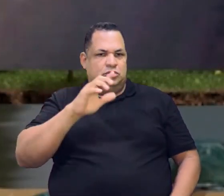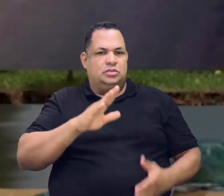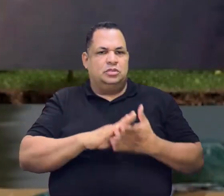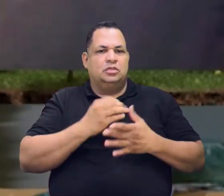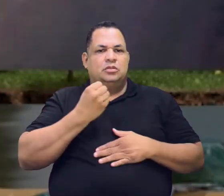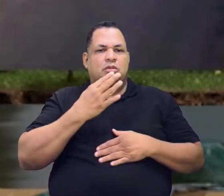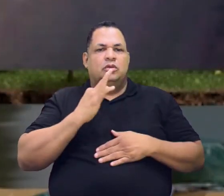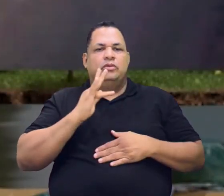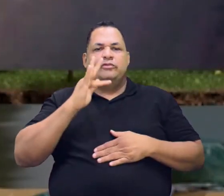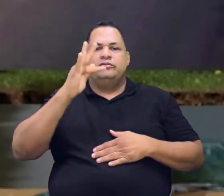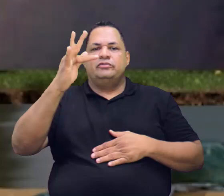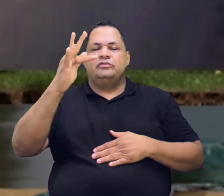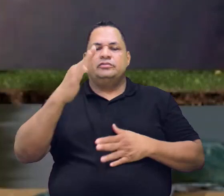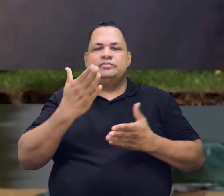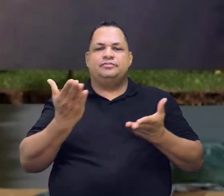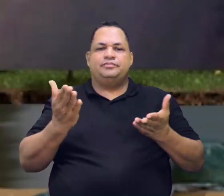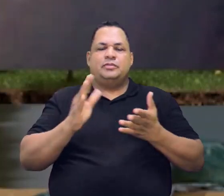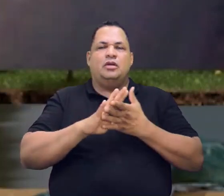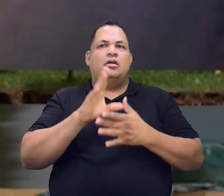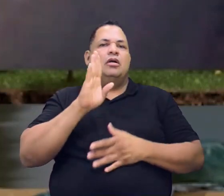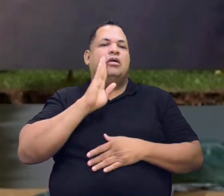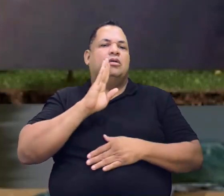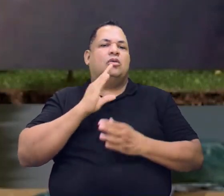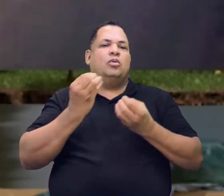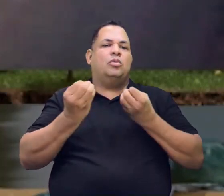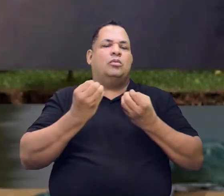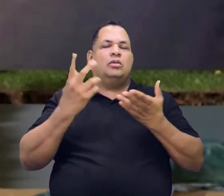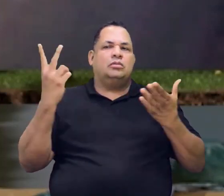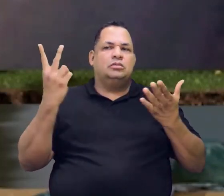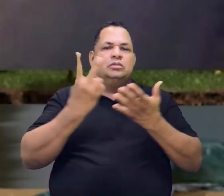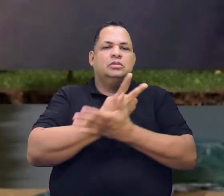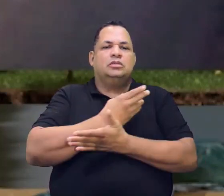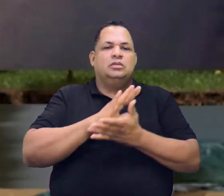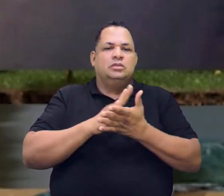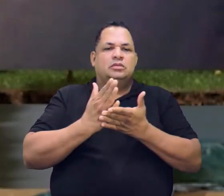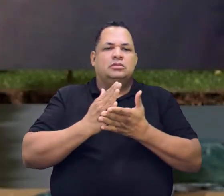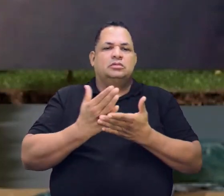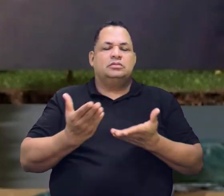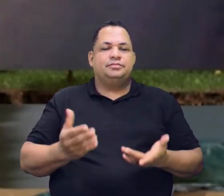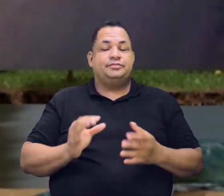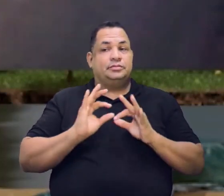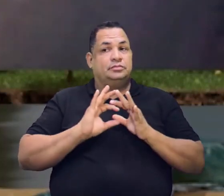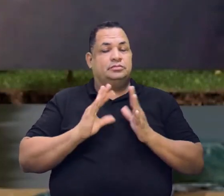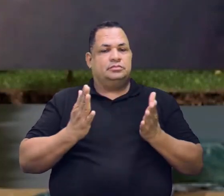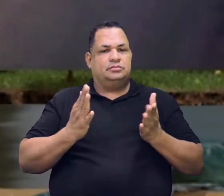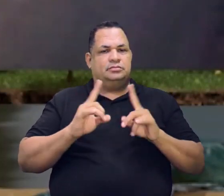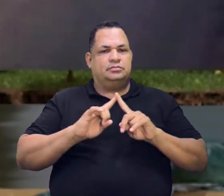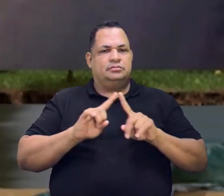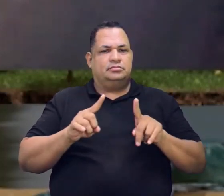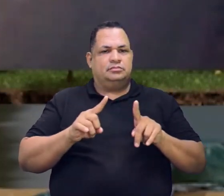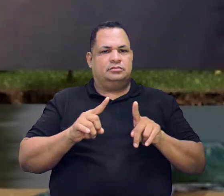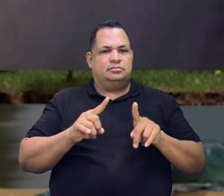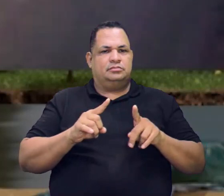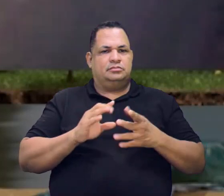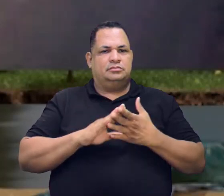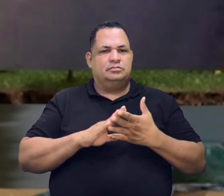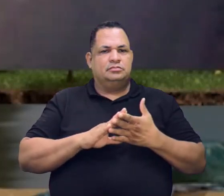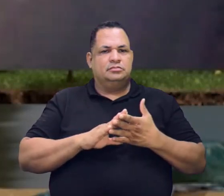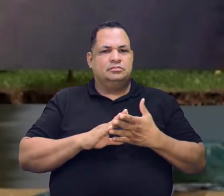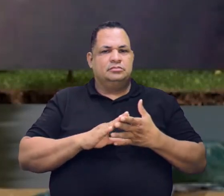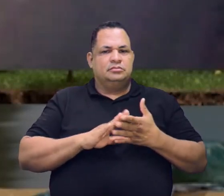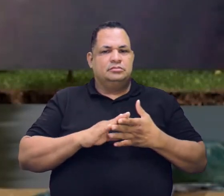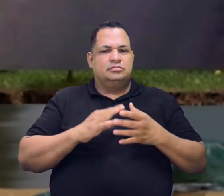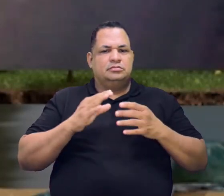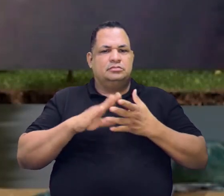foi bem legal com a gente. Nós explicamos como é que funcionava. E aí liberou. Mas só um carro,